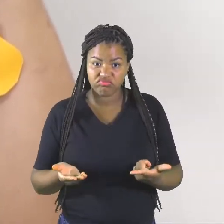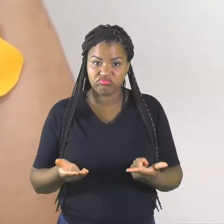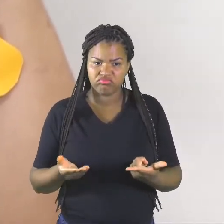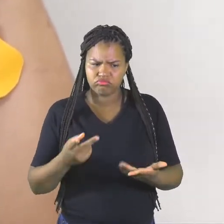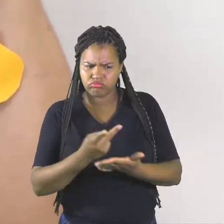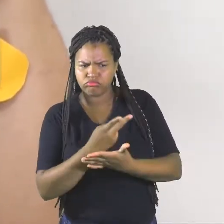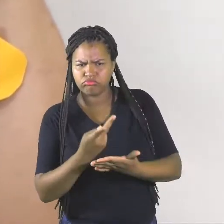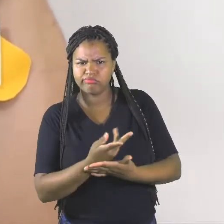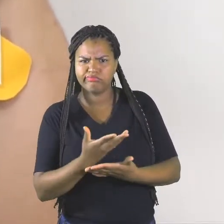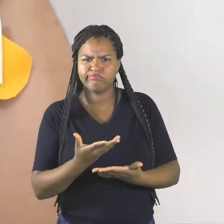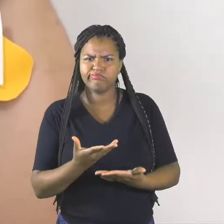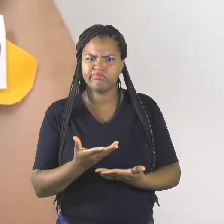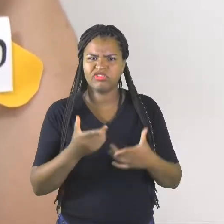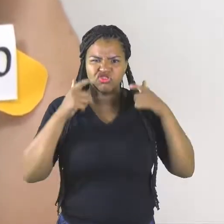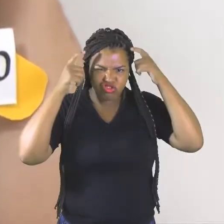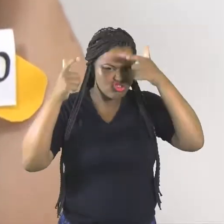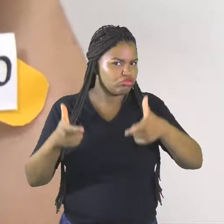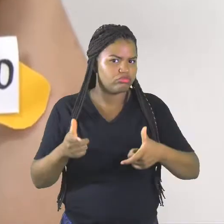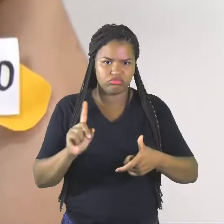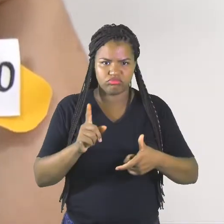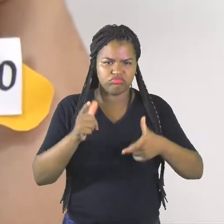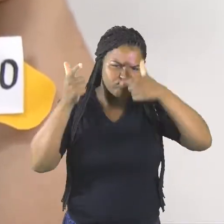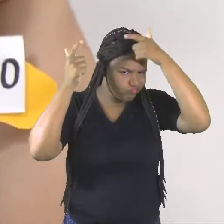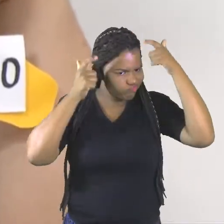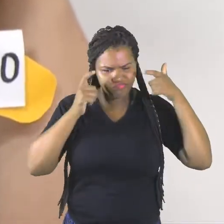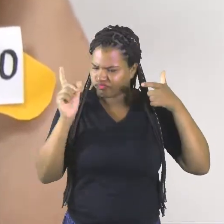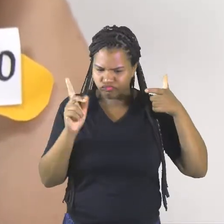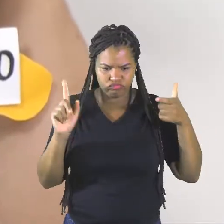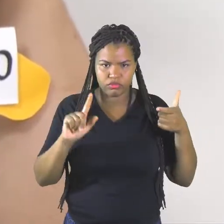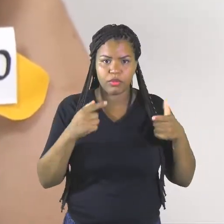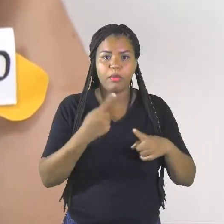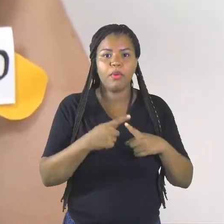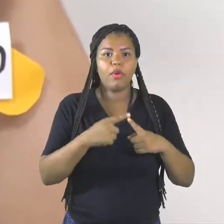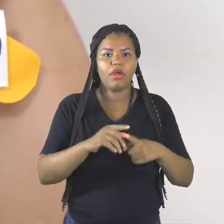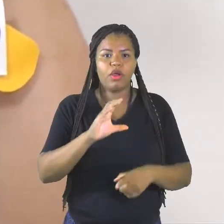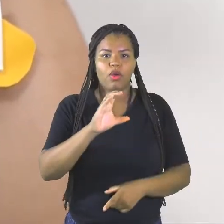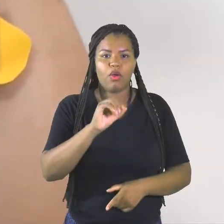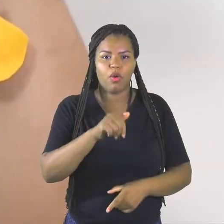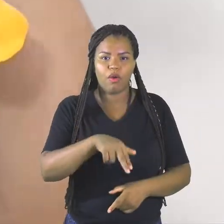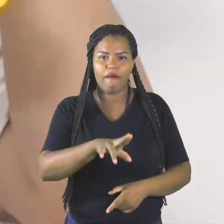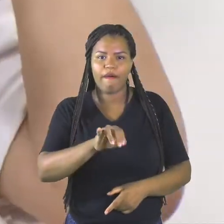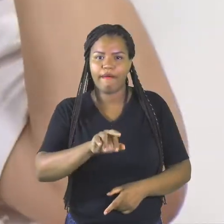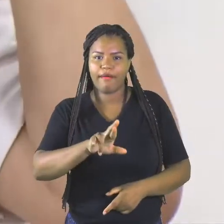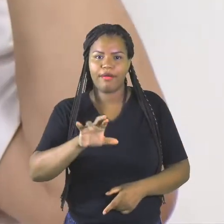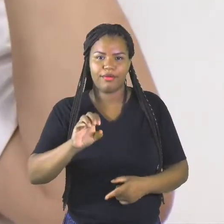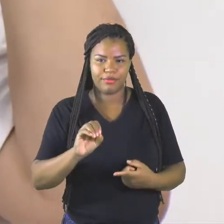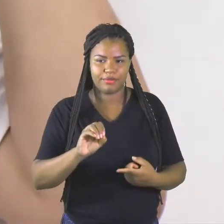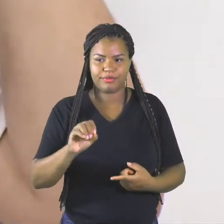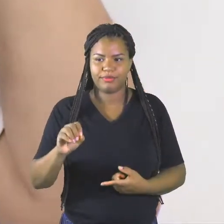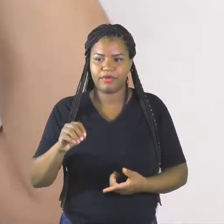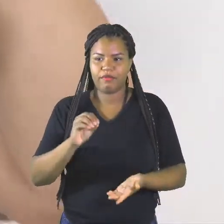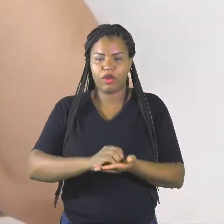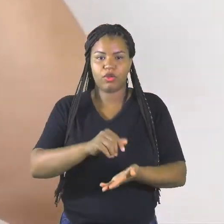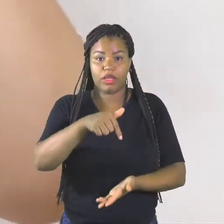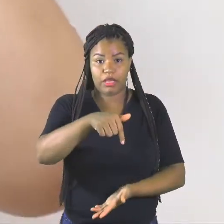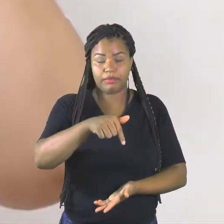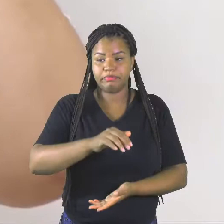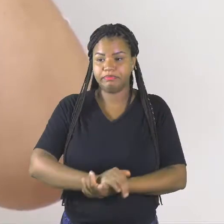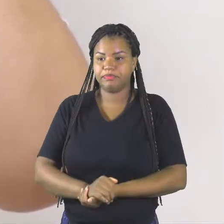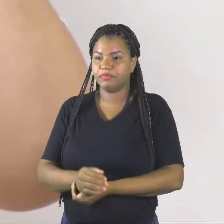errado? Você não tira o chapéu? Não, porque seria coqueiro, né? Teria que ter o quê? E o dos meninos?